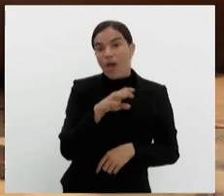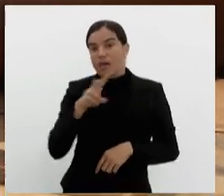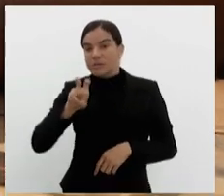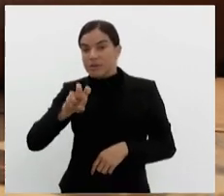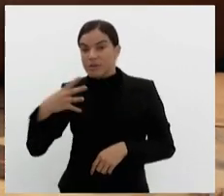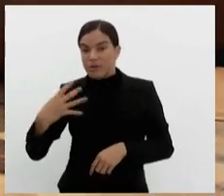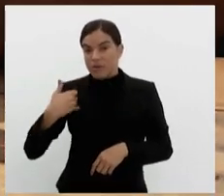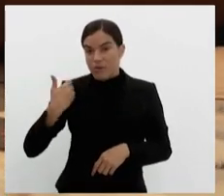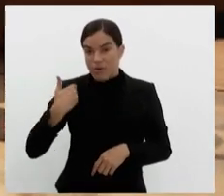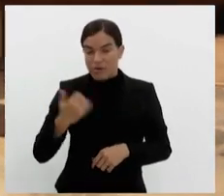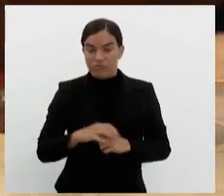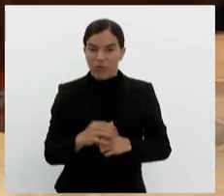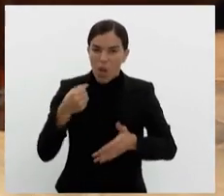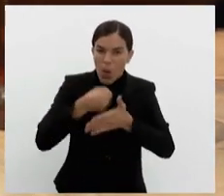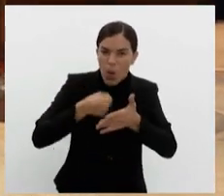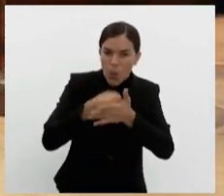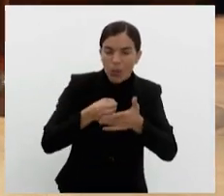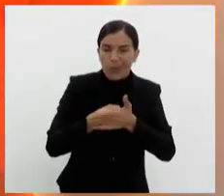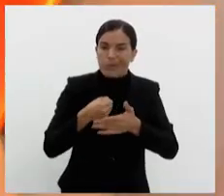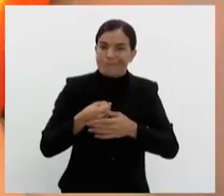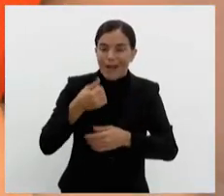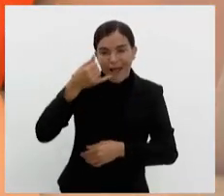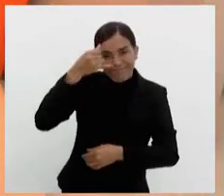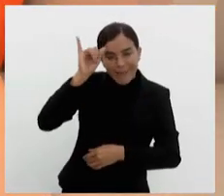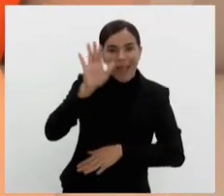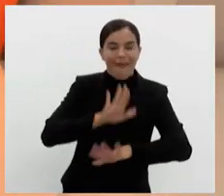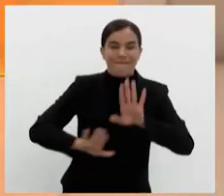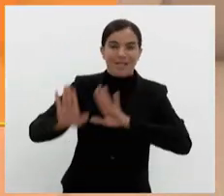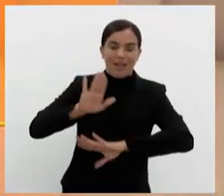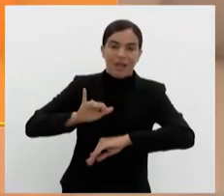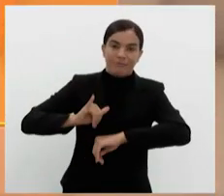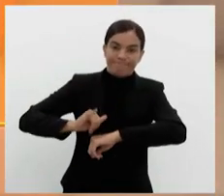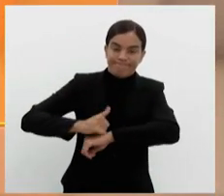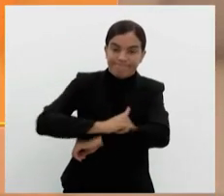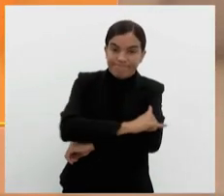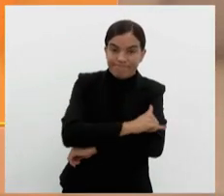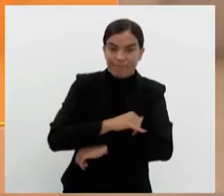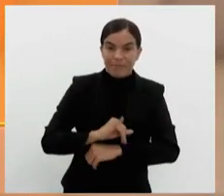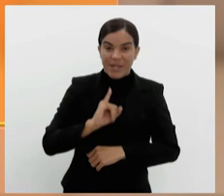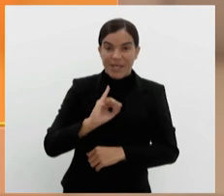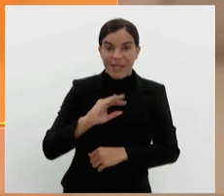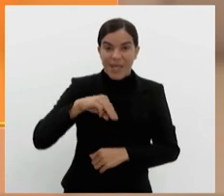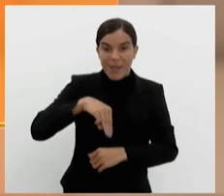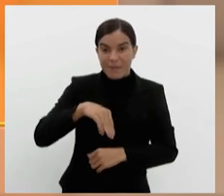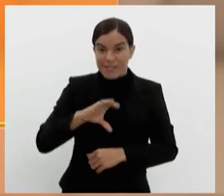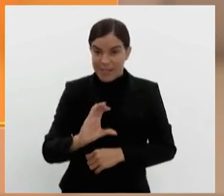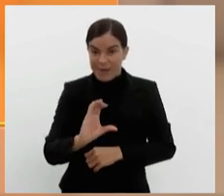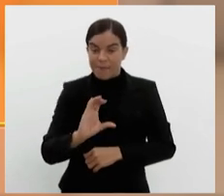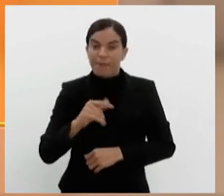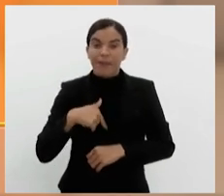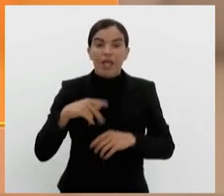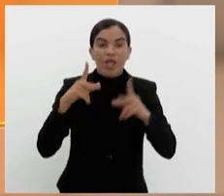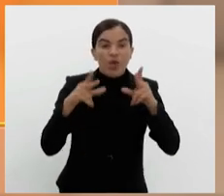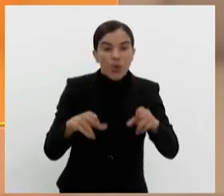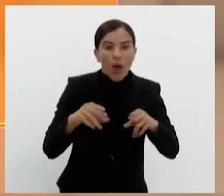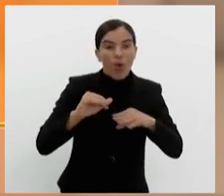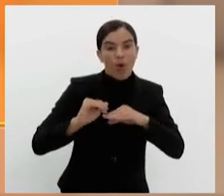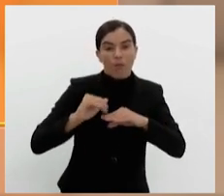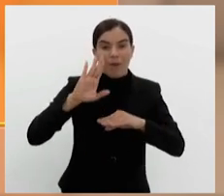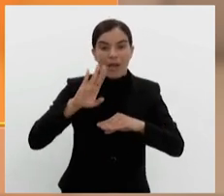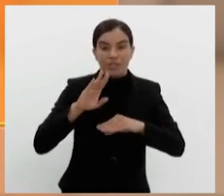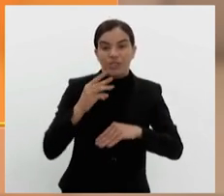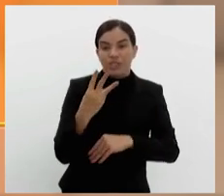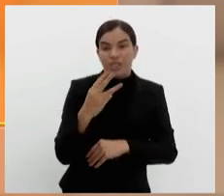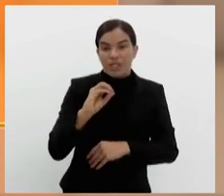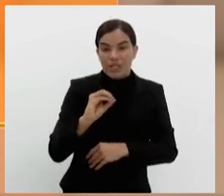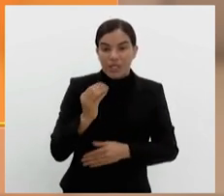32% lutam contra a obesidade. Pelo índice da massa corporal, é considerado obeso quem tem IMC igual ou acima de 30